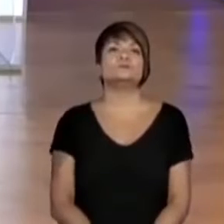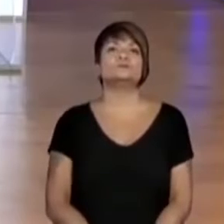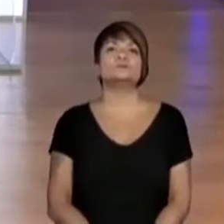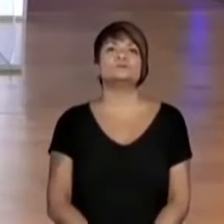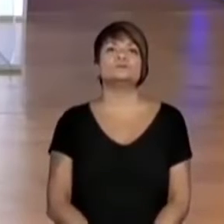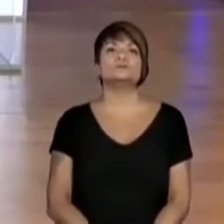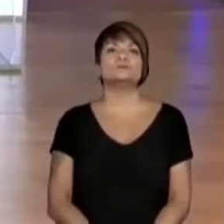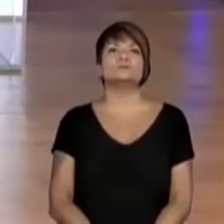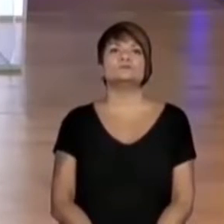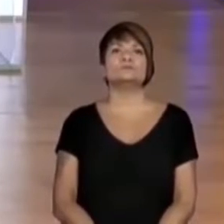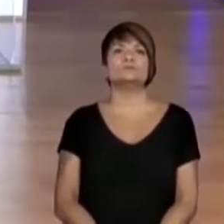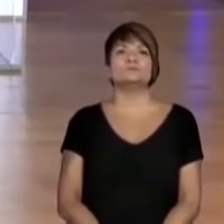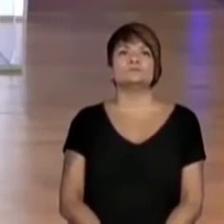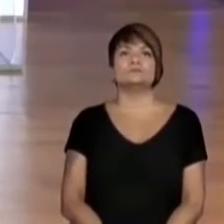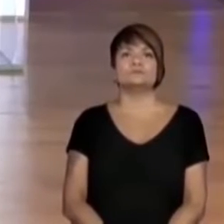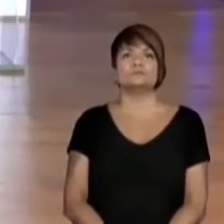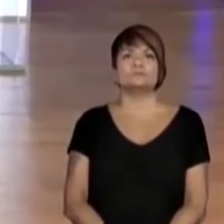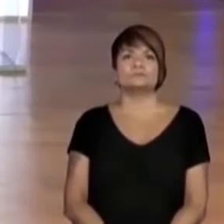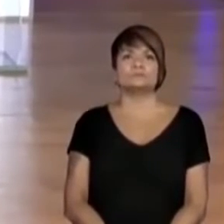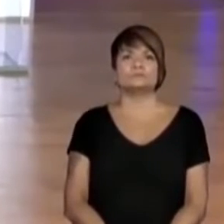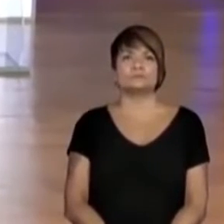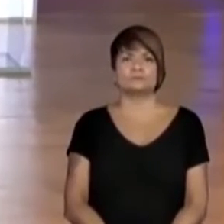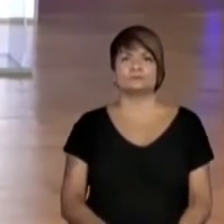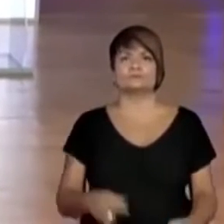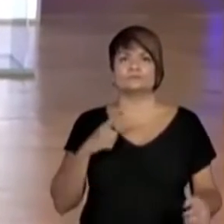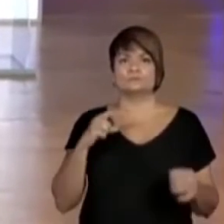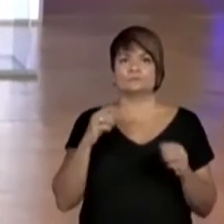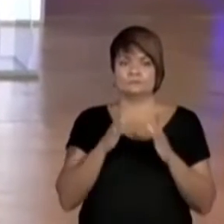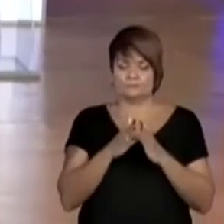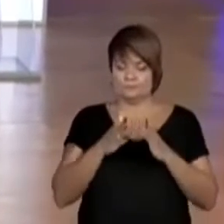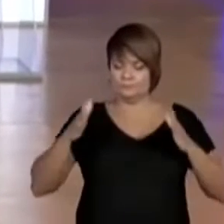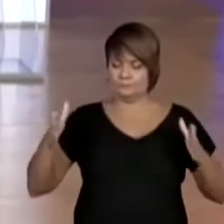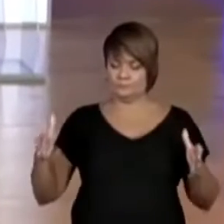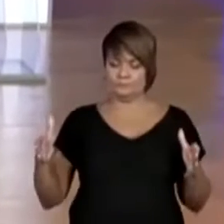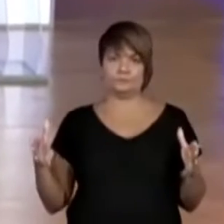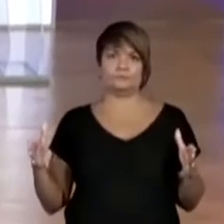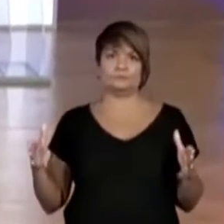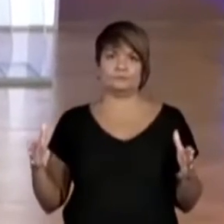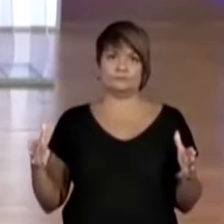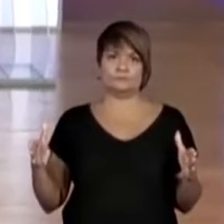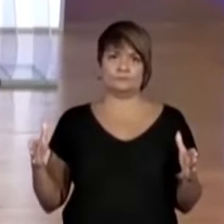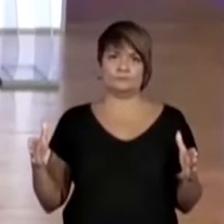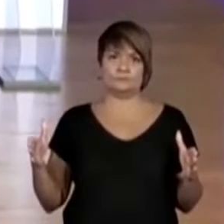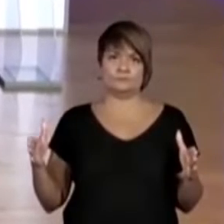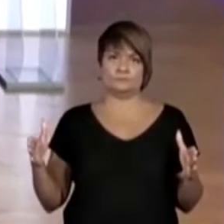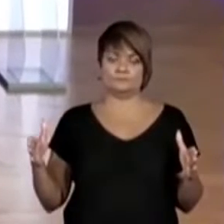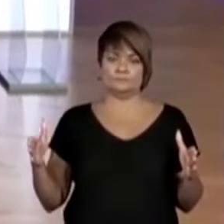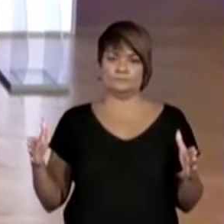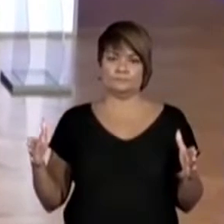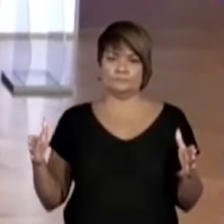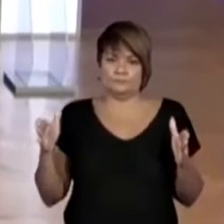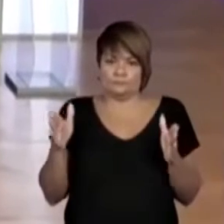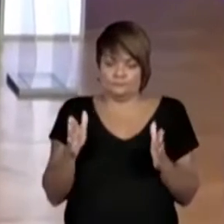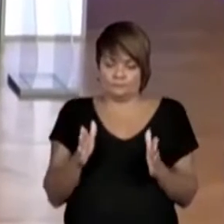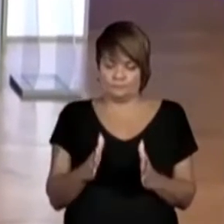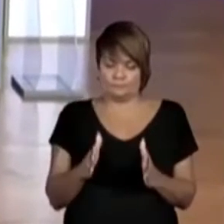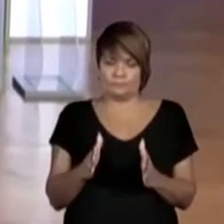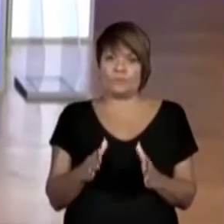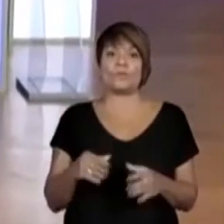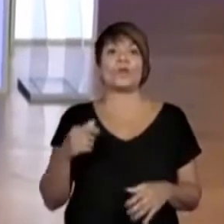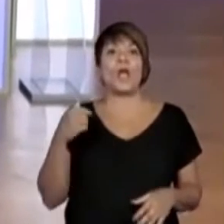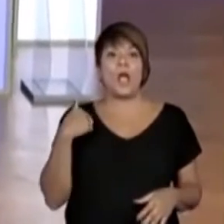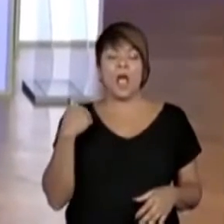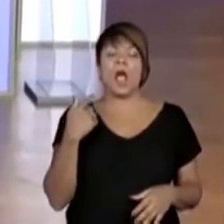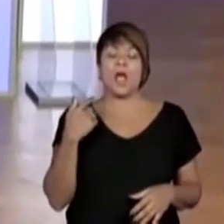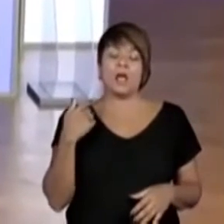Lembra lá que a gente falou de uma faixa maior, de 20 centímetros, e uma menor. A gente está fazendo elas um pouco maiores para você